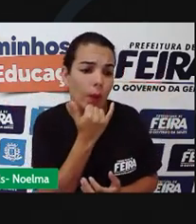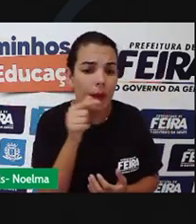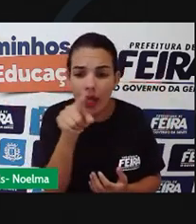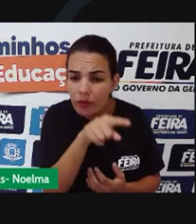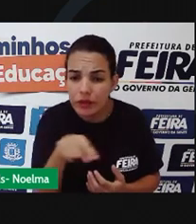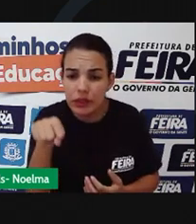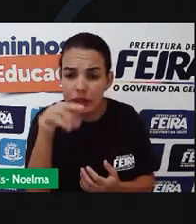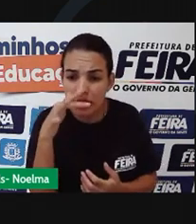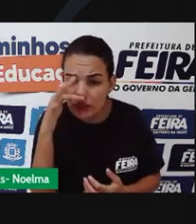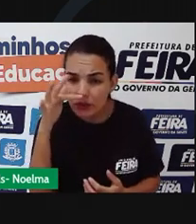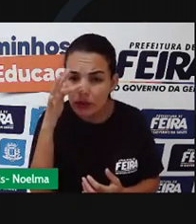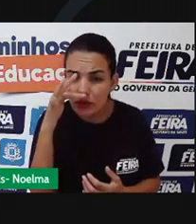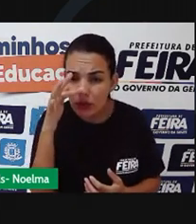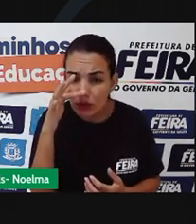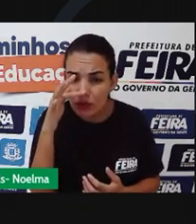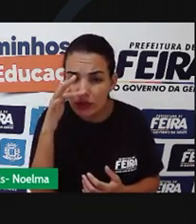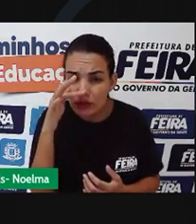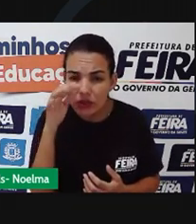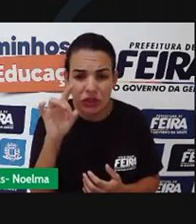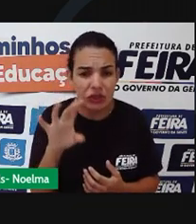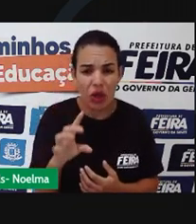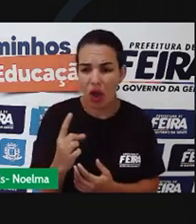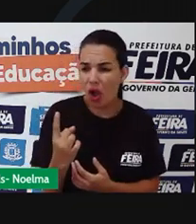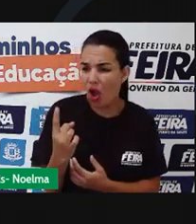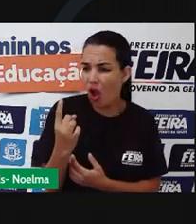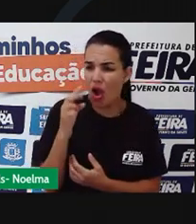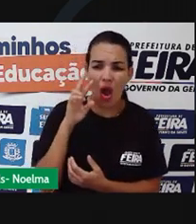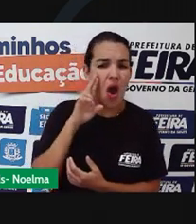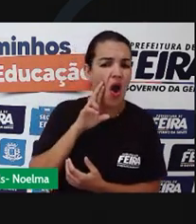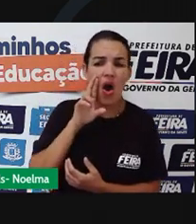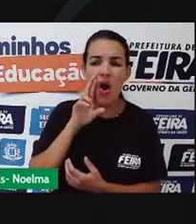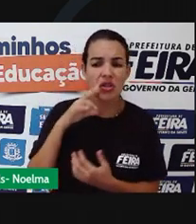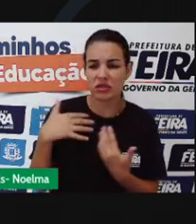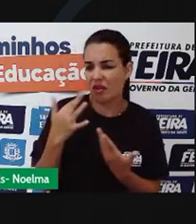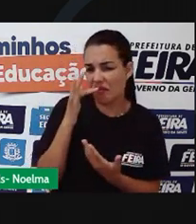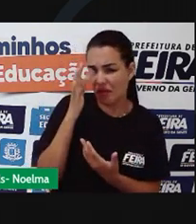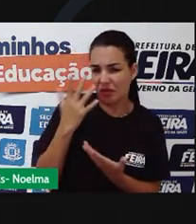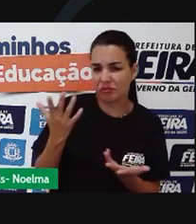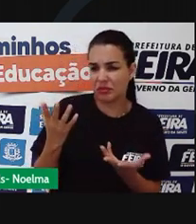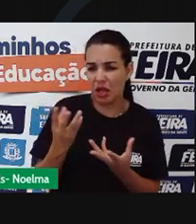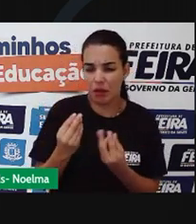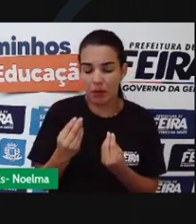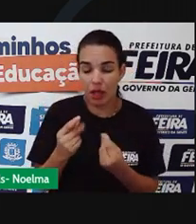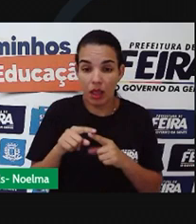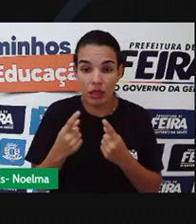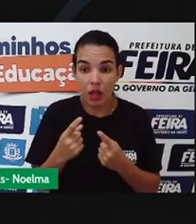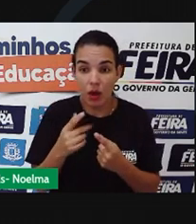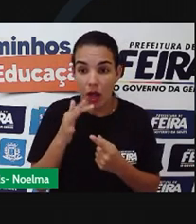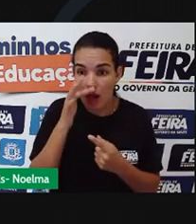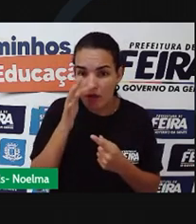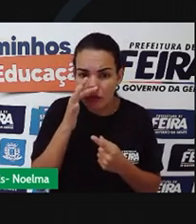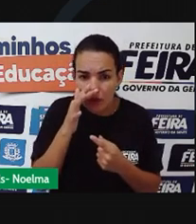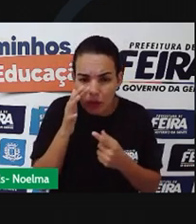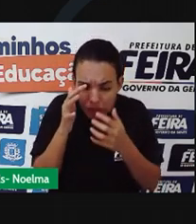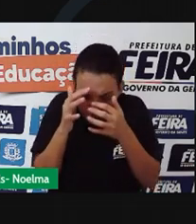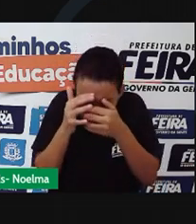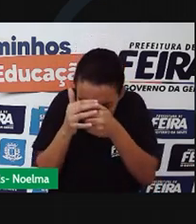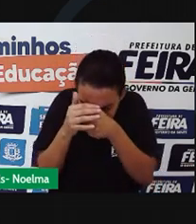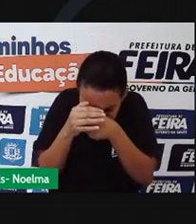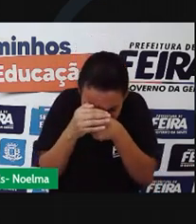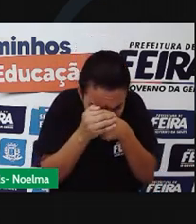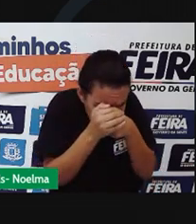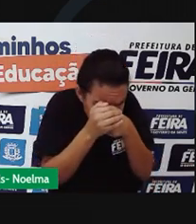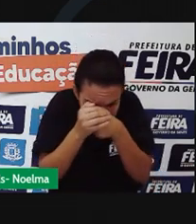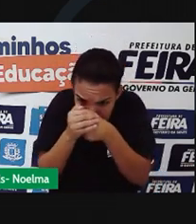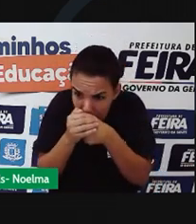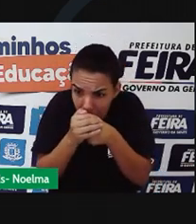vocês, vocês são só rosas. Elas encolheram e pensaram, só rosas? Mas todo